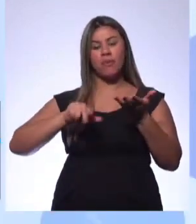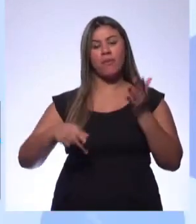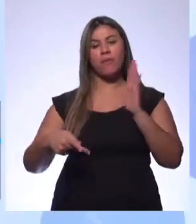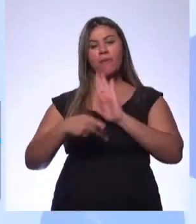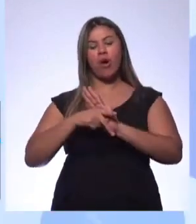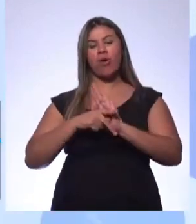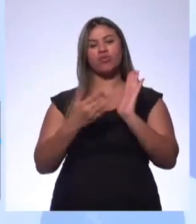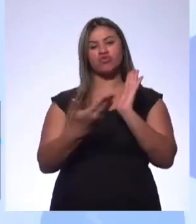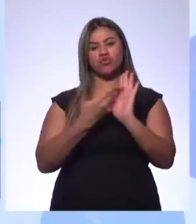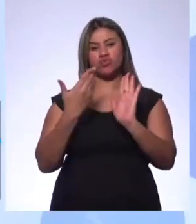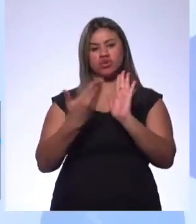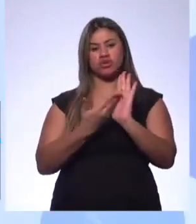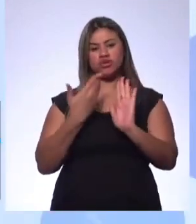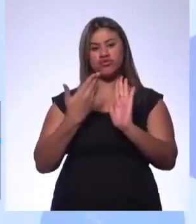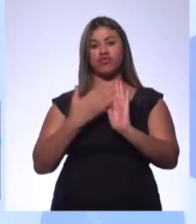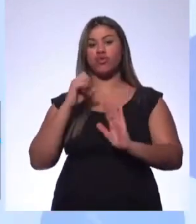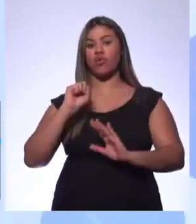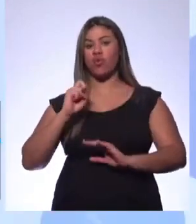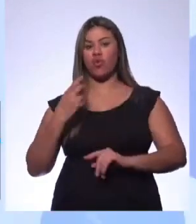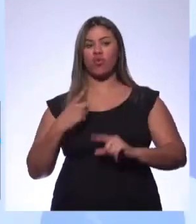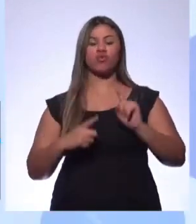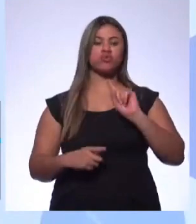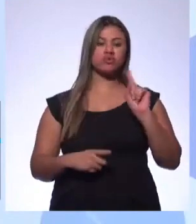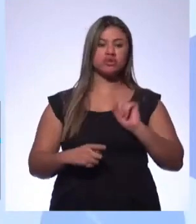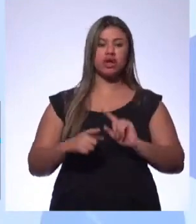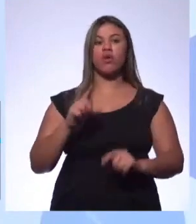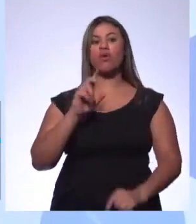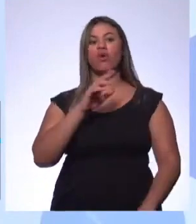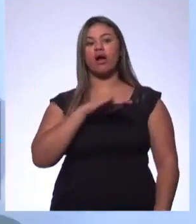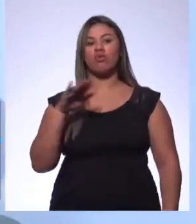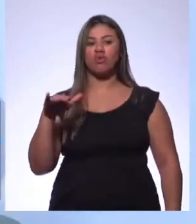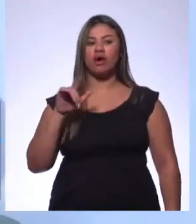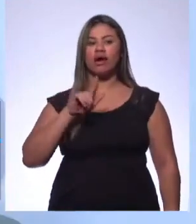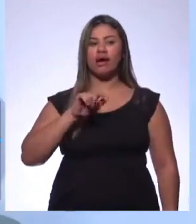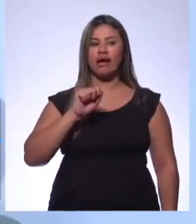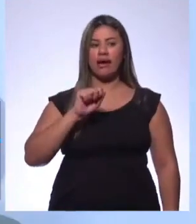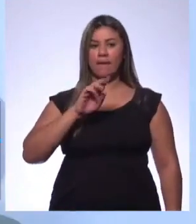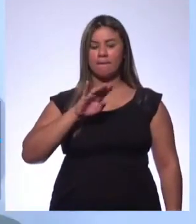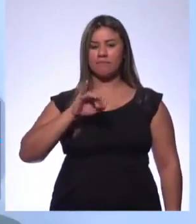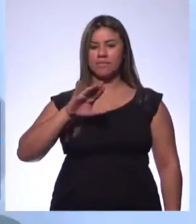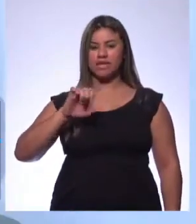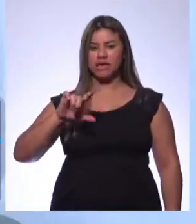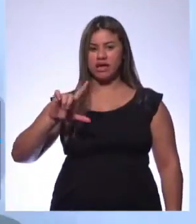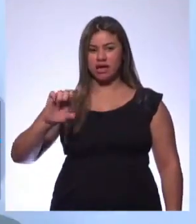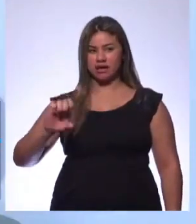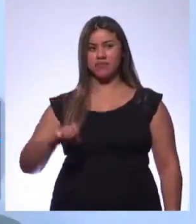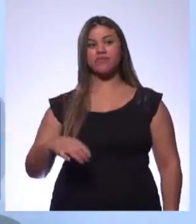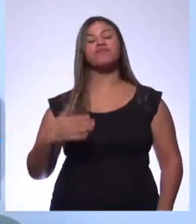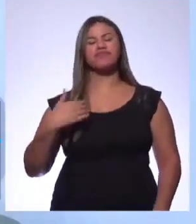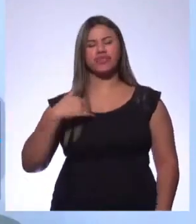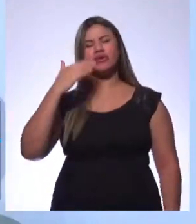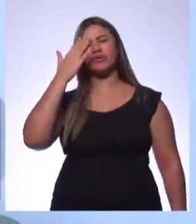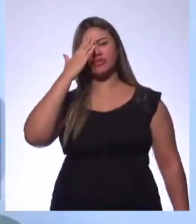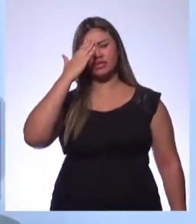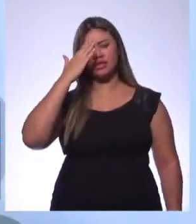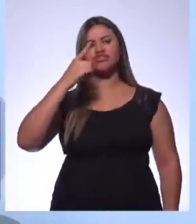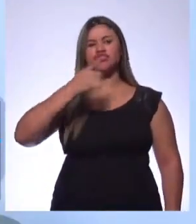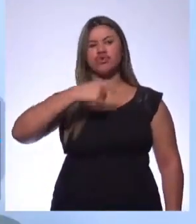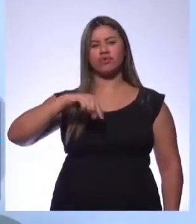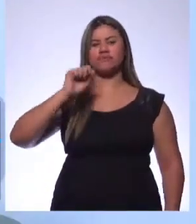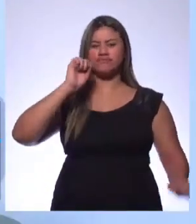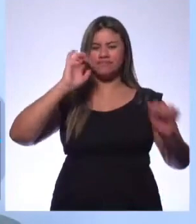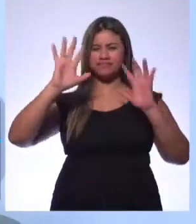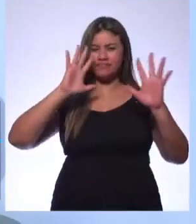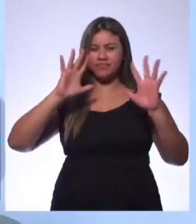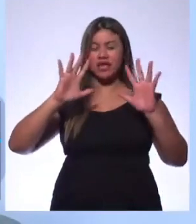ou não. Sim, É o que diz a Gabriele. Vamos pensar aqui comigo. Eu entendi. Quando a gente faz duas perguntas,